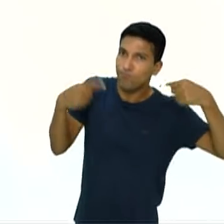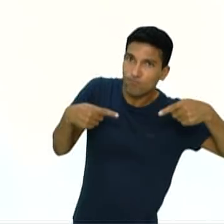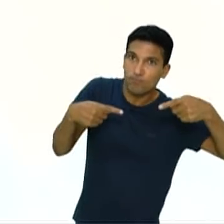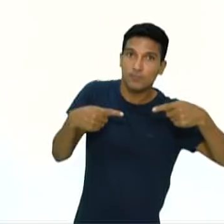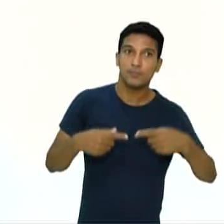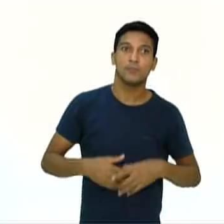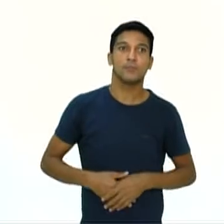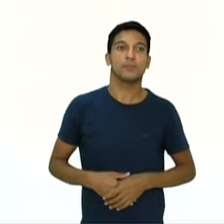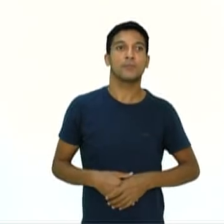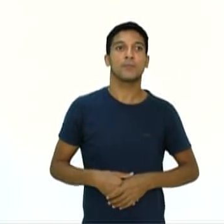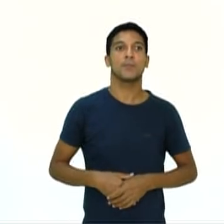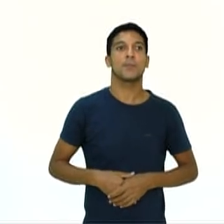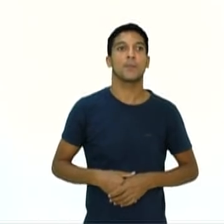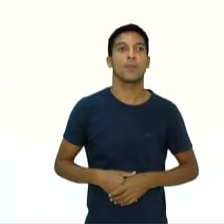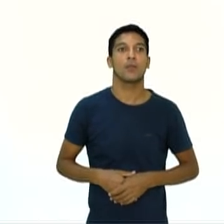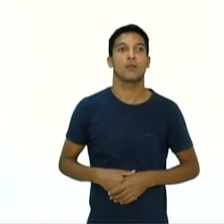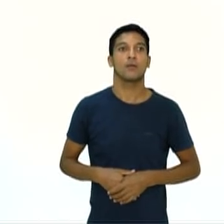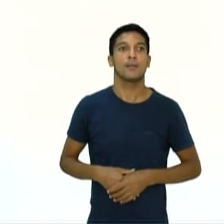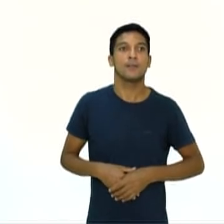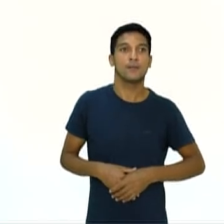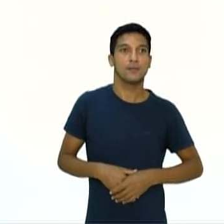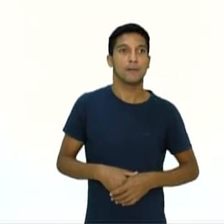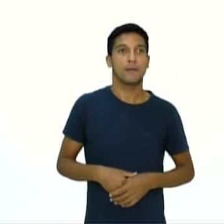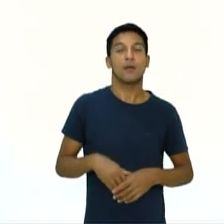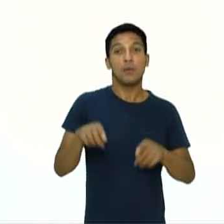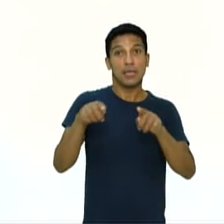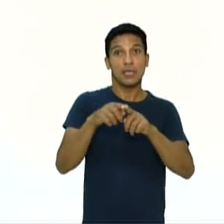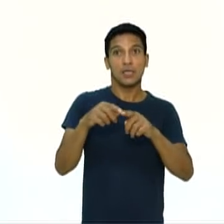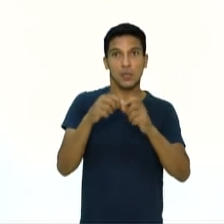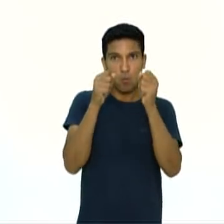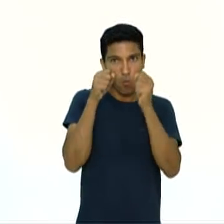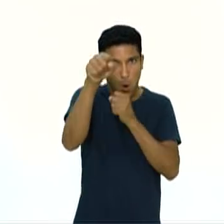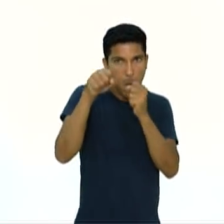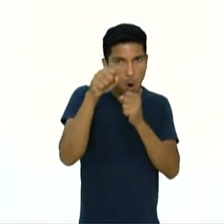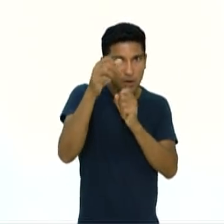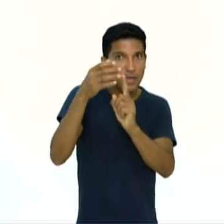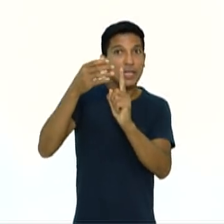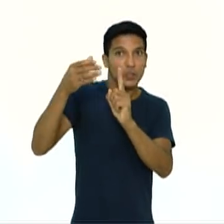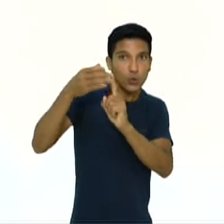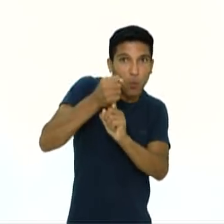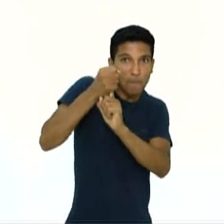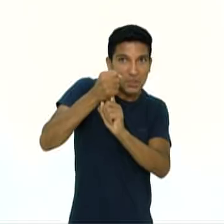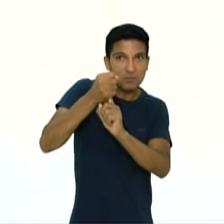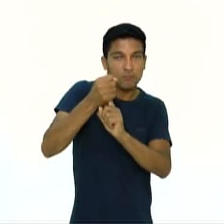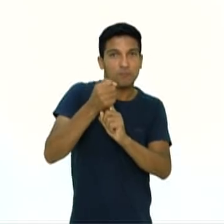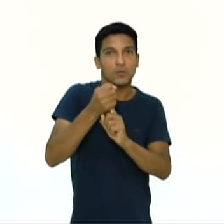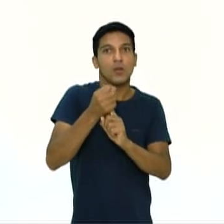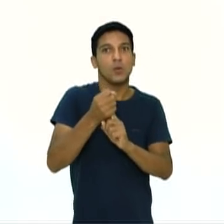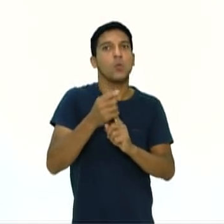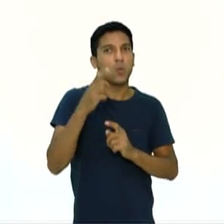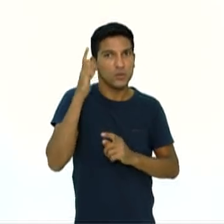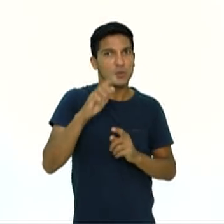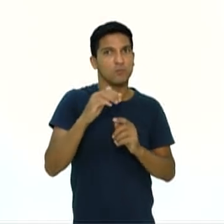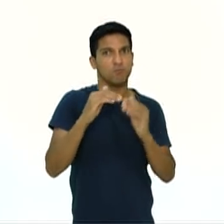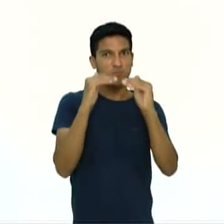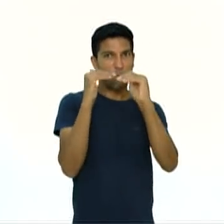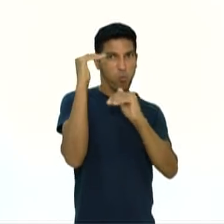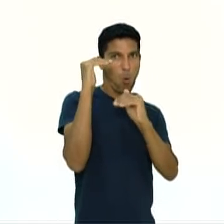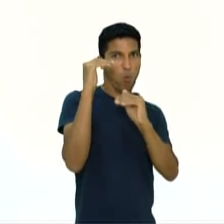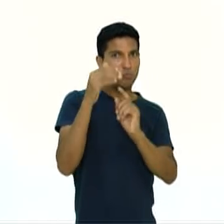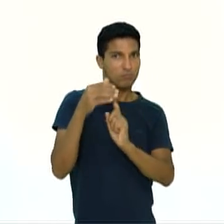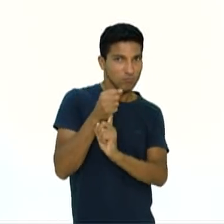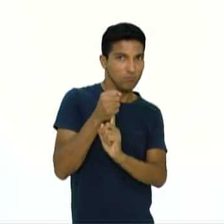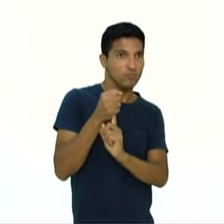as infrações. Não cometi nenhuma falta, né? Não agi com deslealdade, não executei nenhum